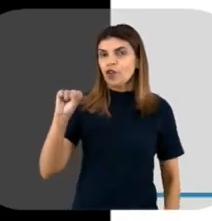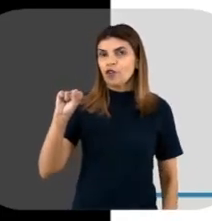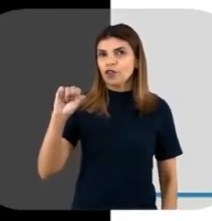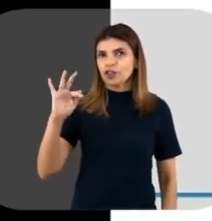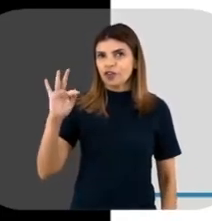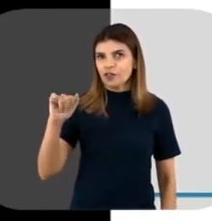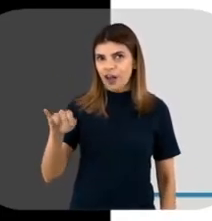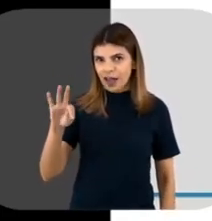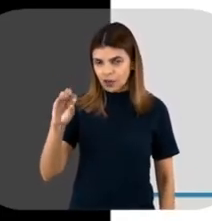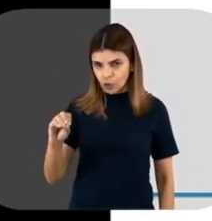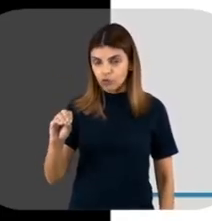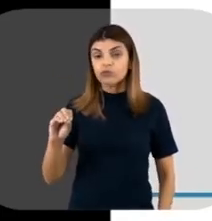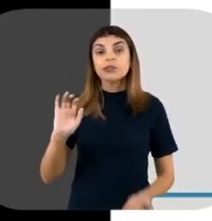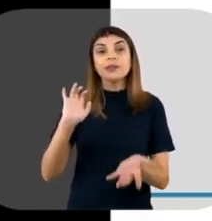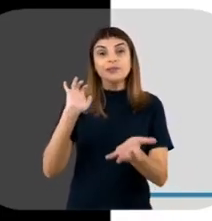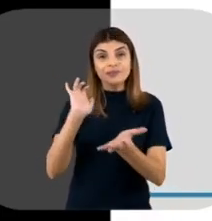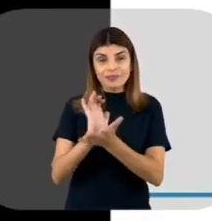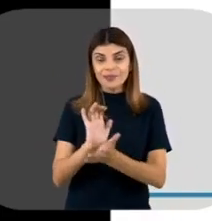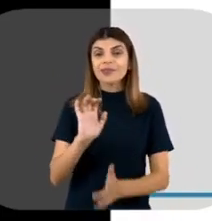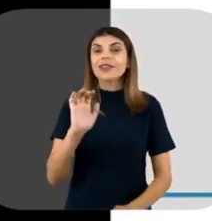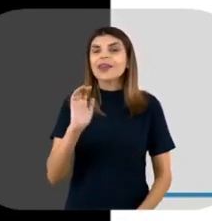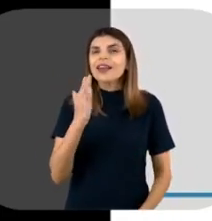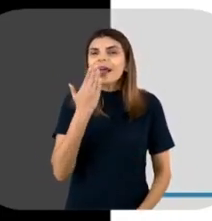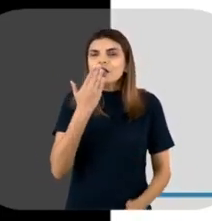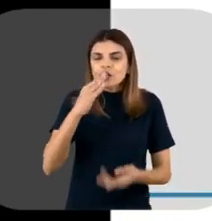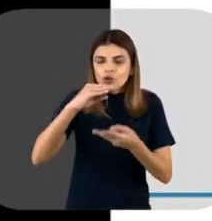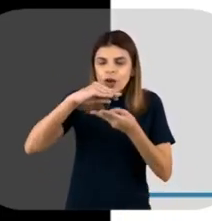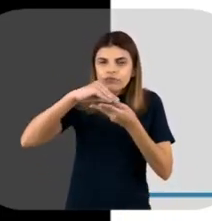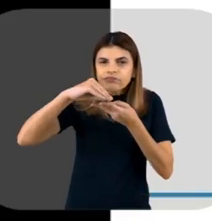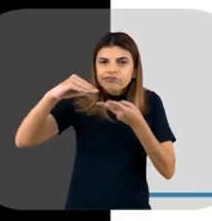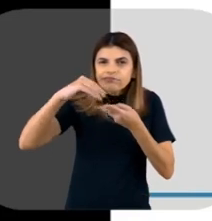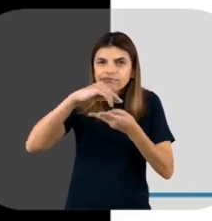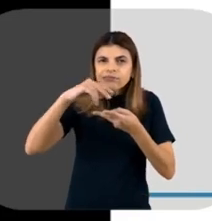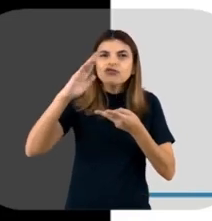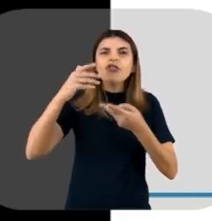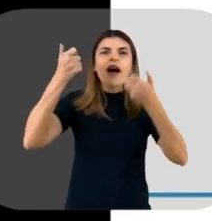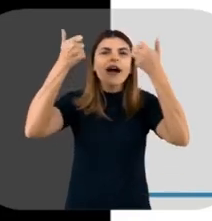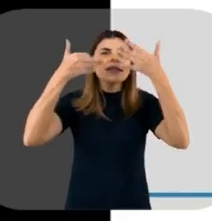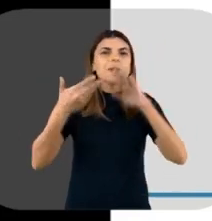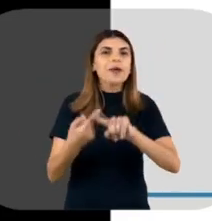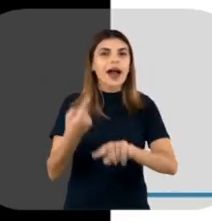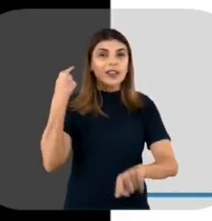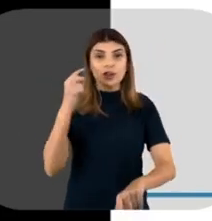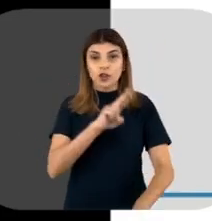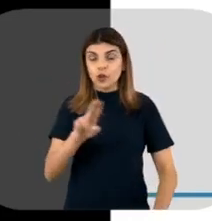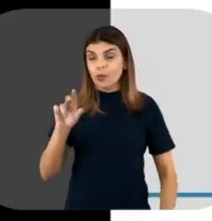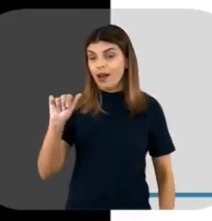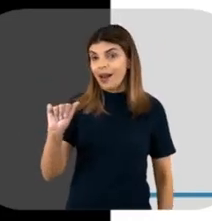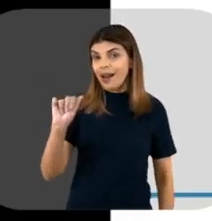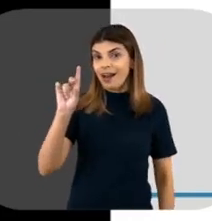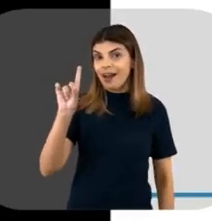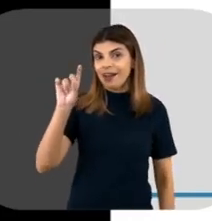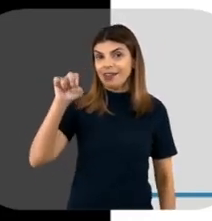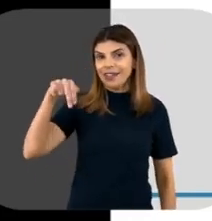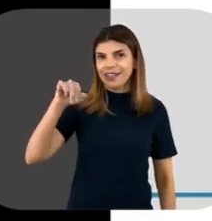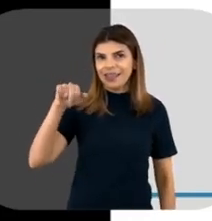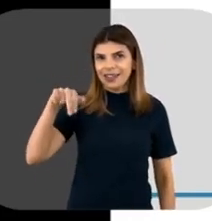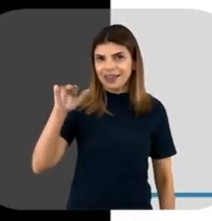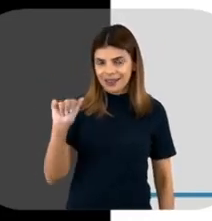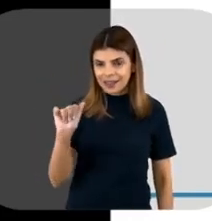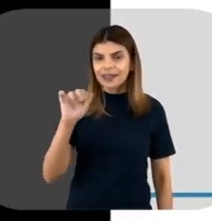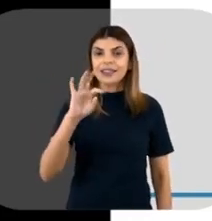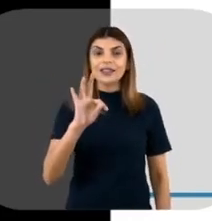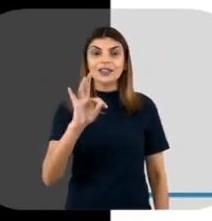um açúcar, que é a desoxirribose, e uma base nitrogenada, que, como eu já disse anteriormente, são, né? A